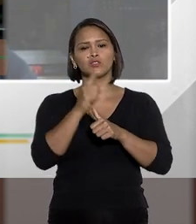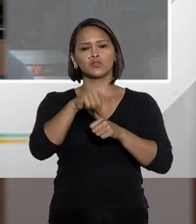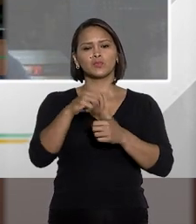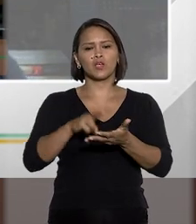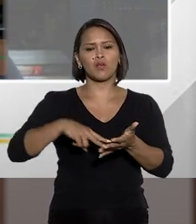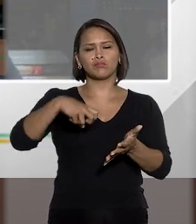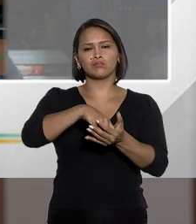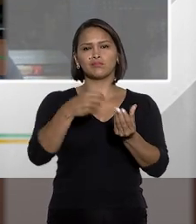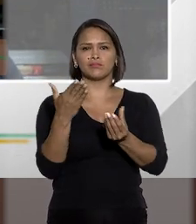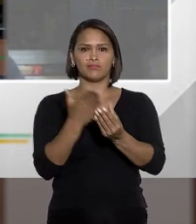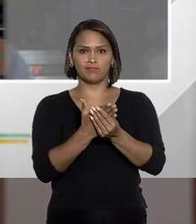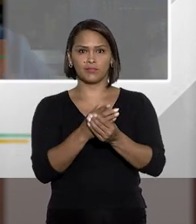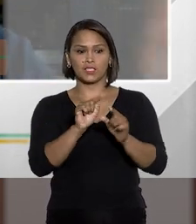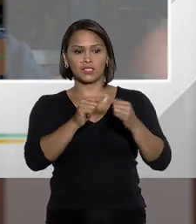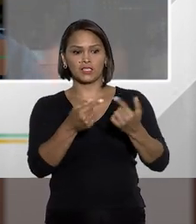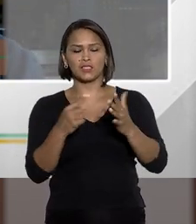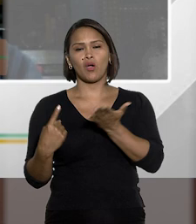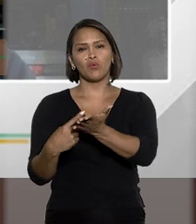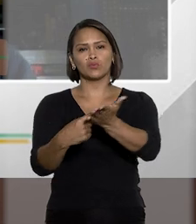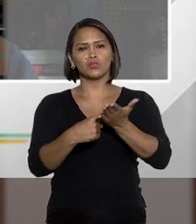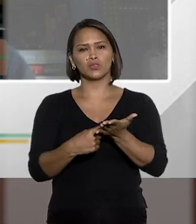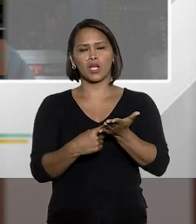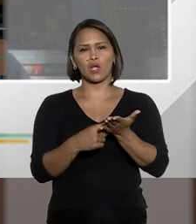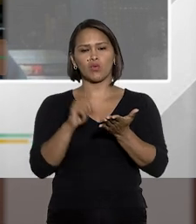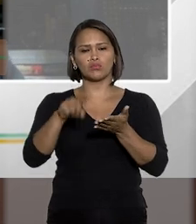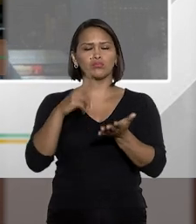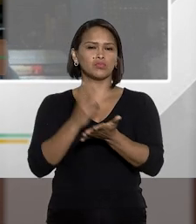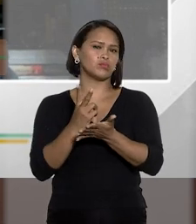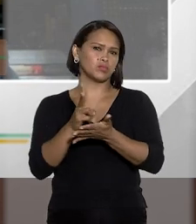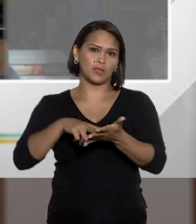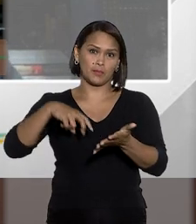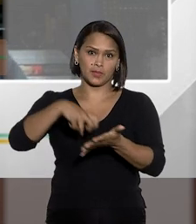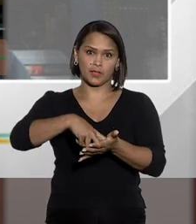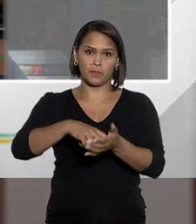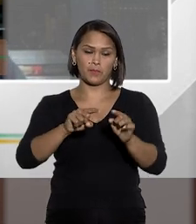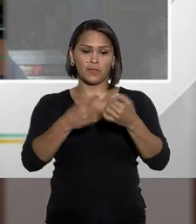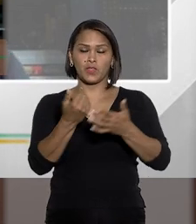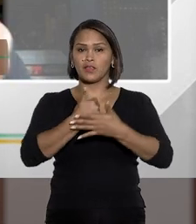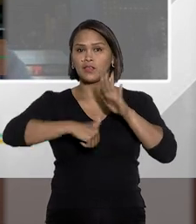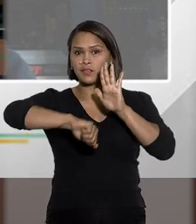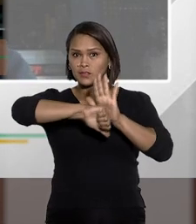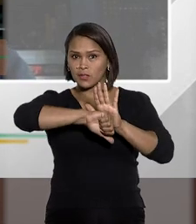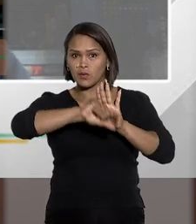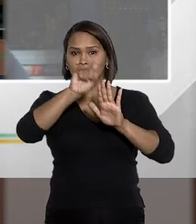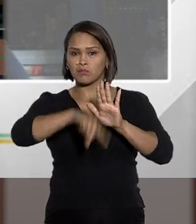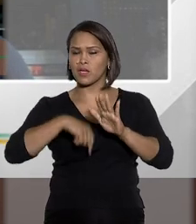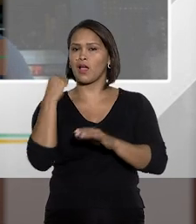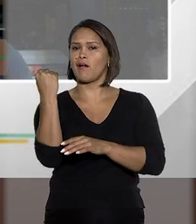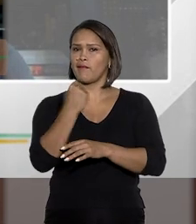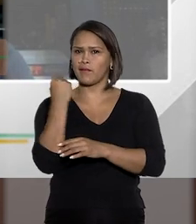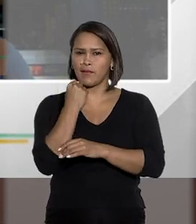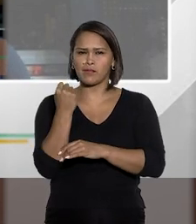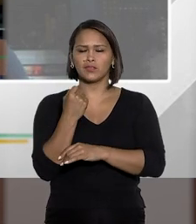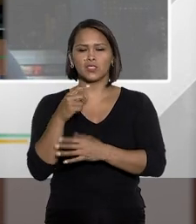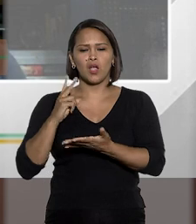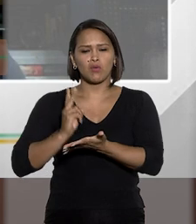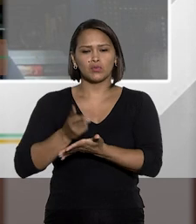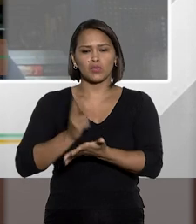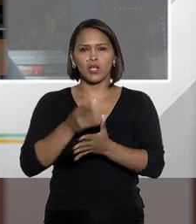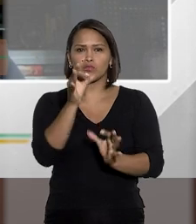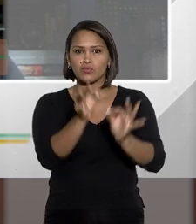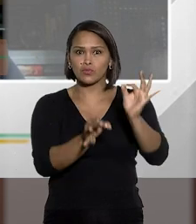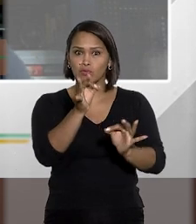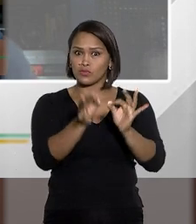suspensão condicional do processo, se não o acordo de não perseguição penal. E são crimes graves com